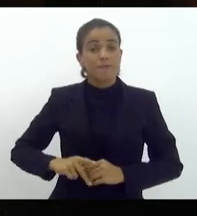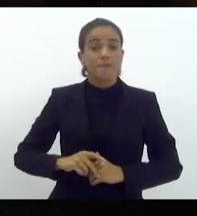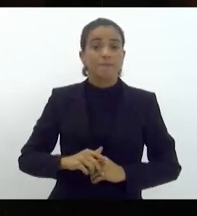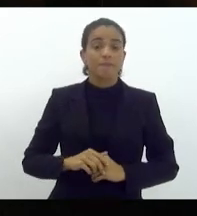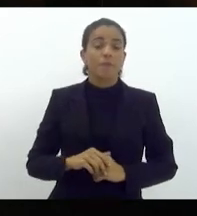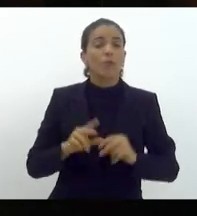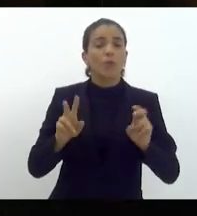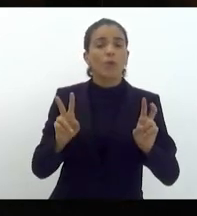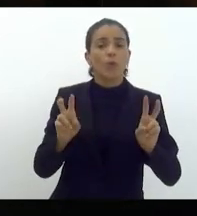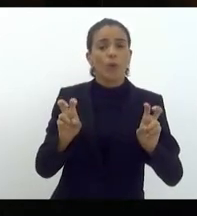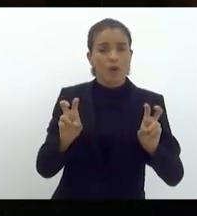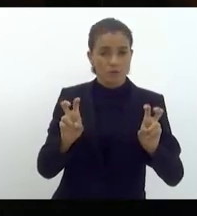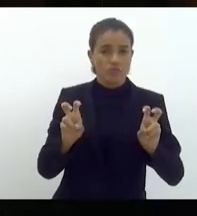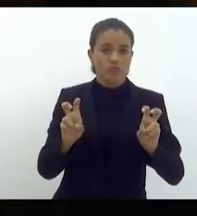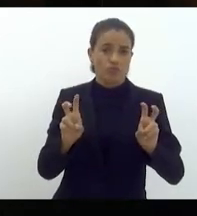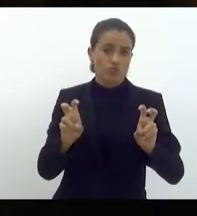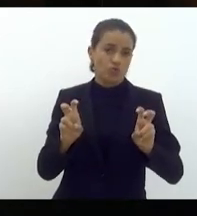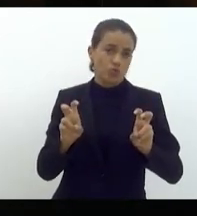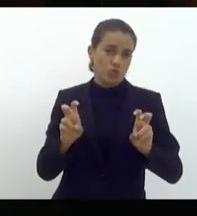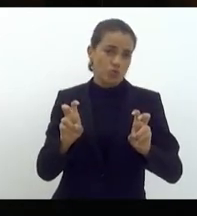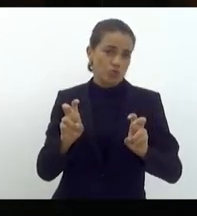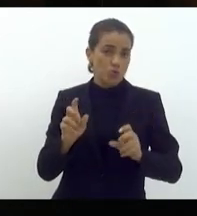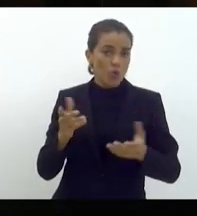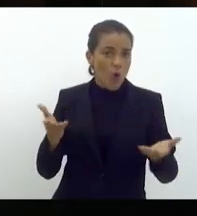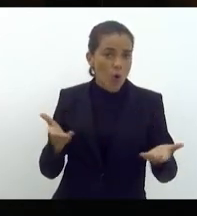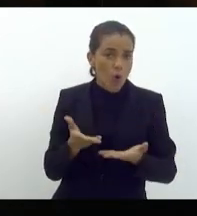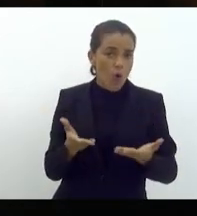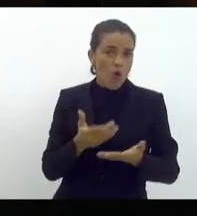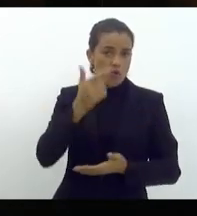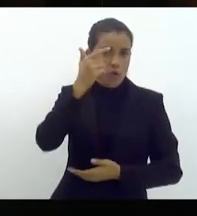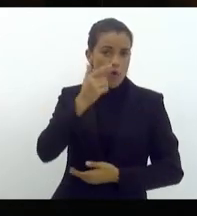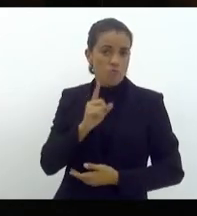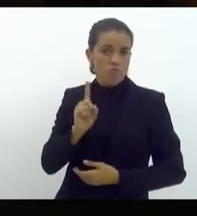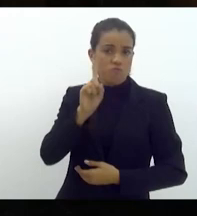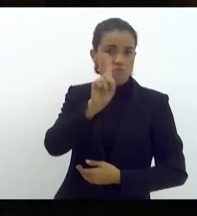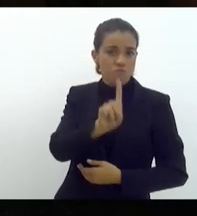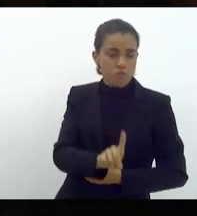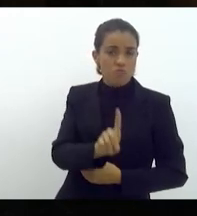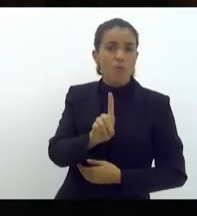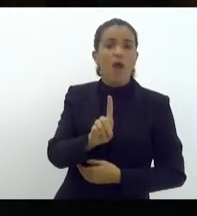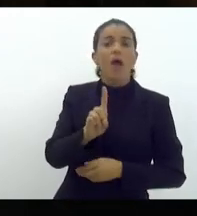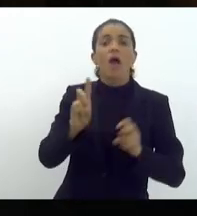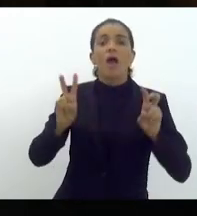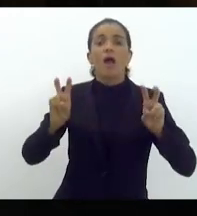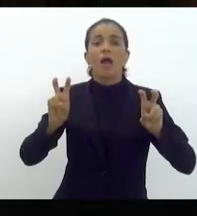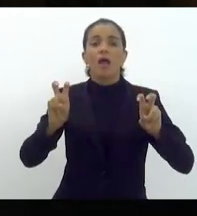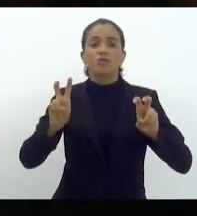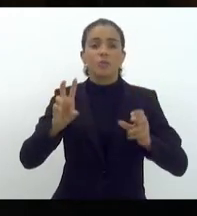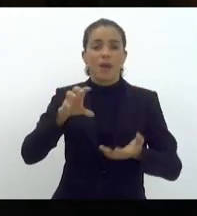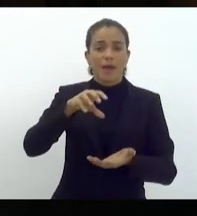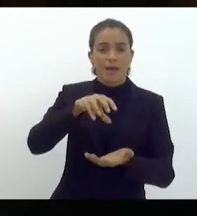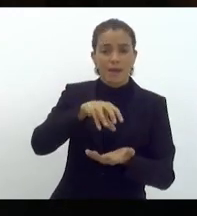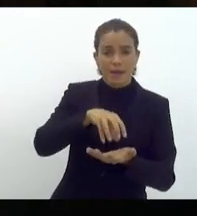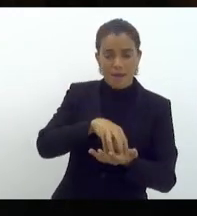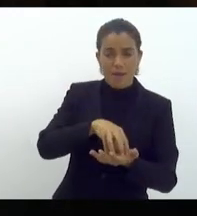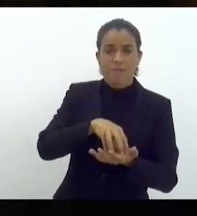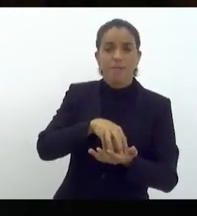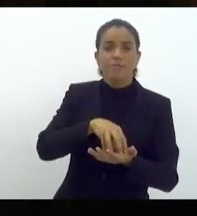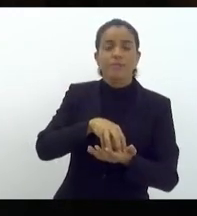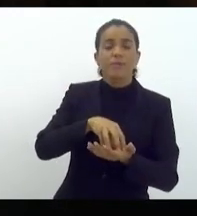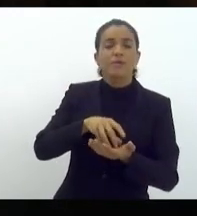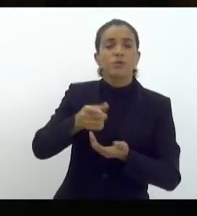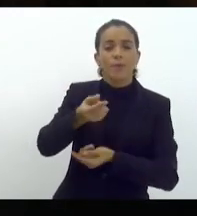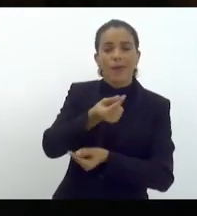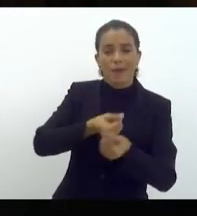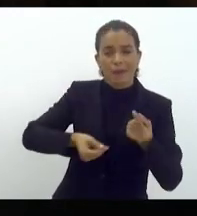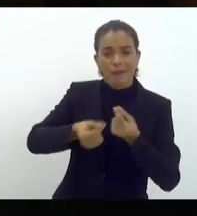assunto que me traz a essa tribuna hoje é sobre a demanda da Câmara Setorial de Agronegócios